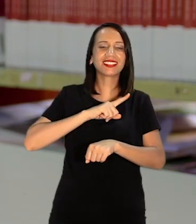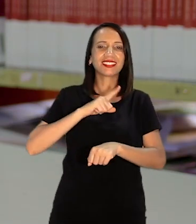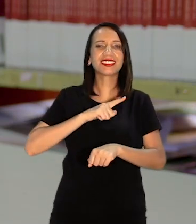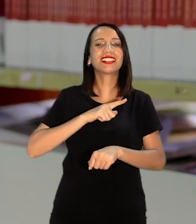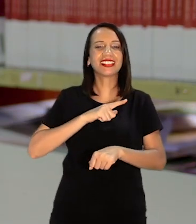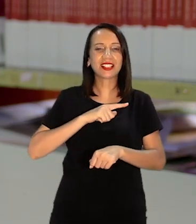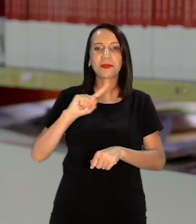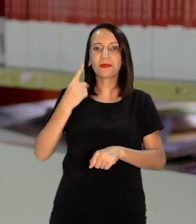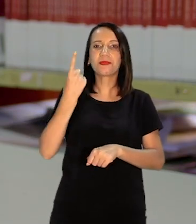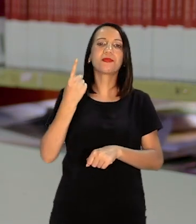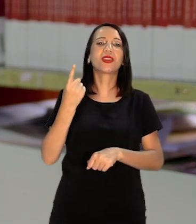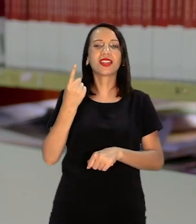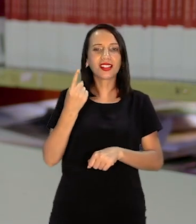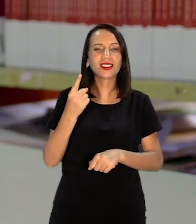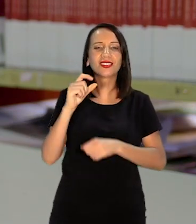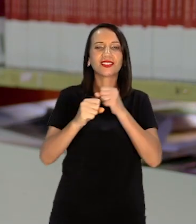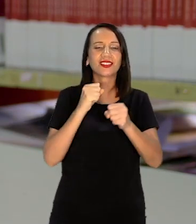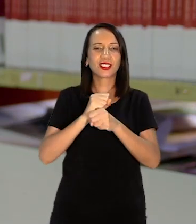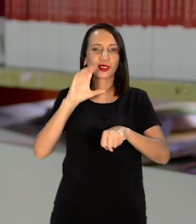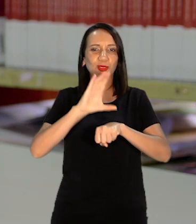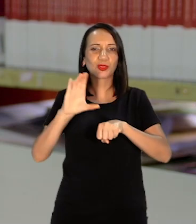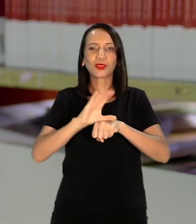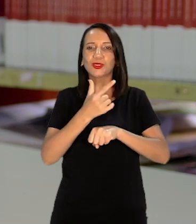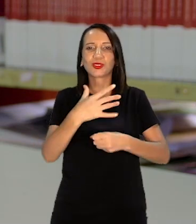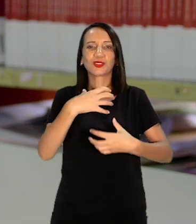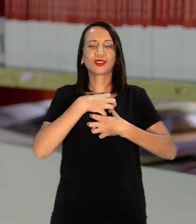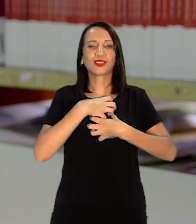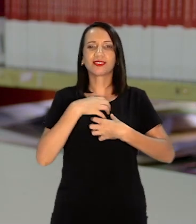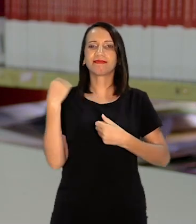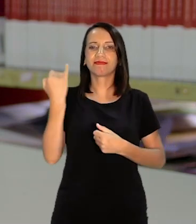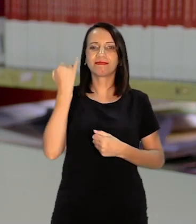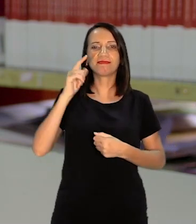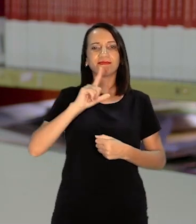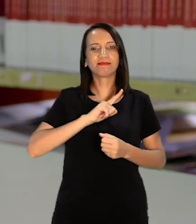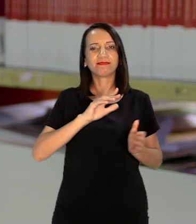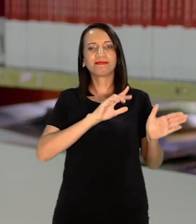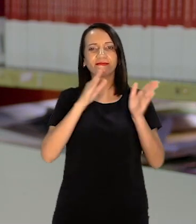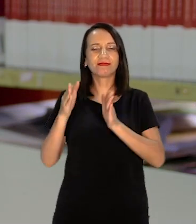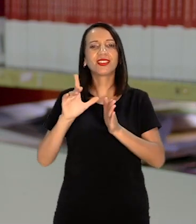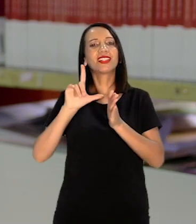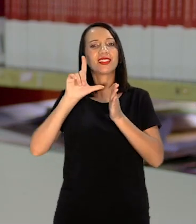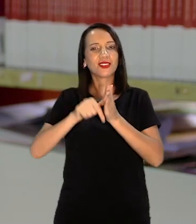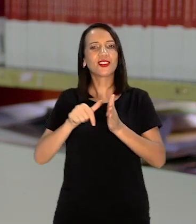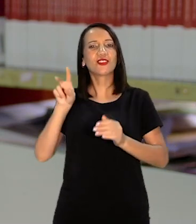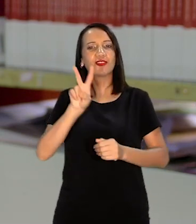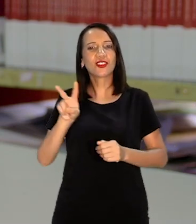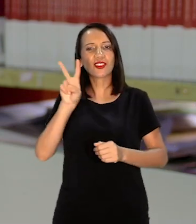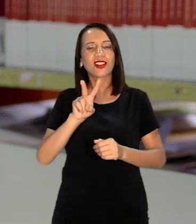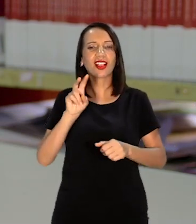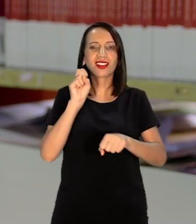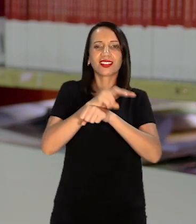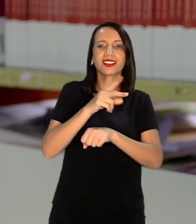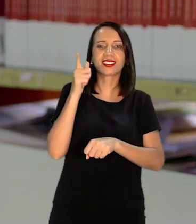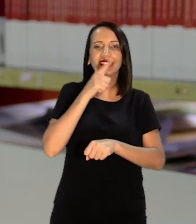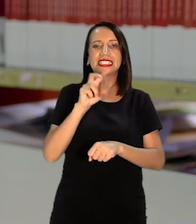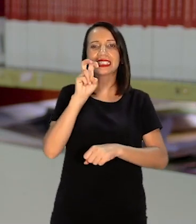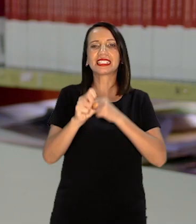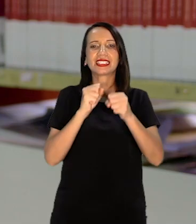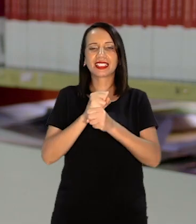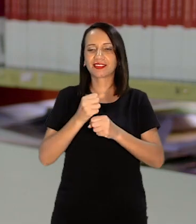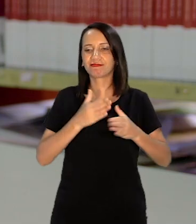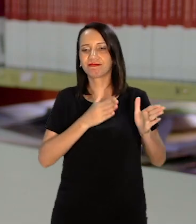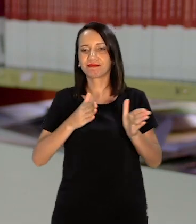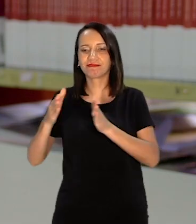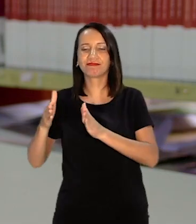Eu acho que Não seria tão impactante E importante pra mim Quanto eu ter passado Pós cinco anos De caminhada aí do